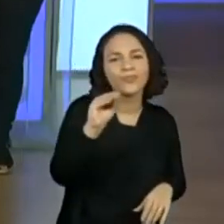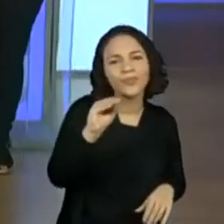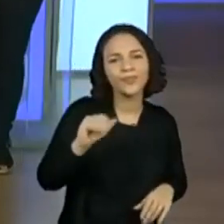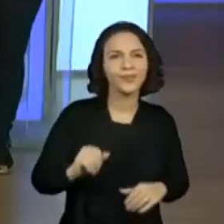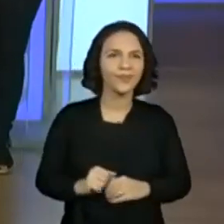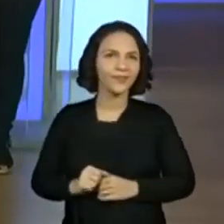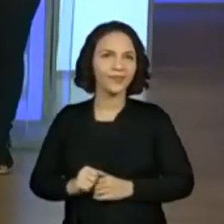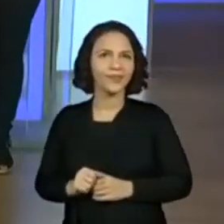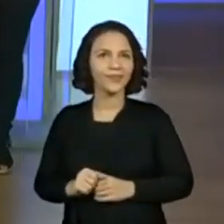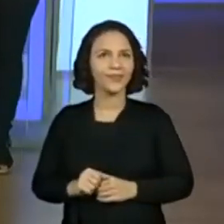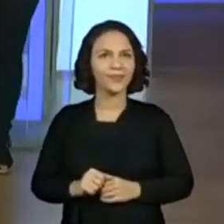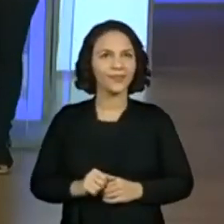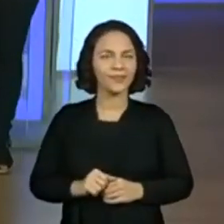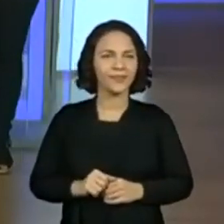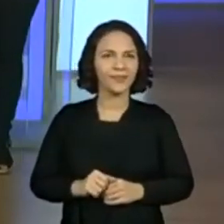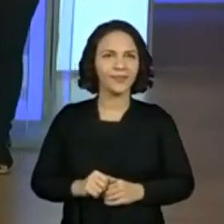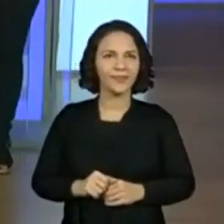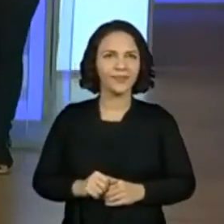ó. A.